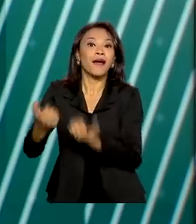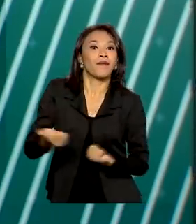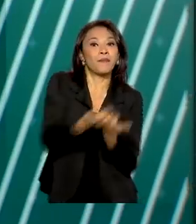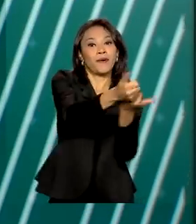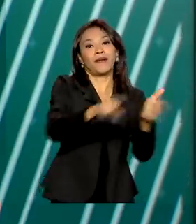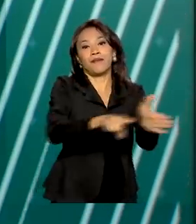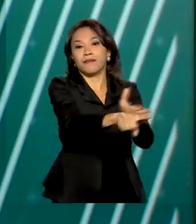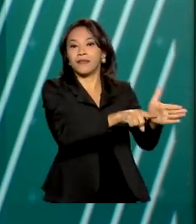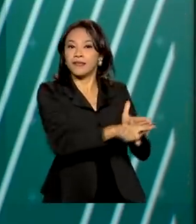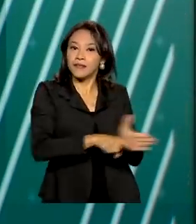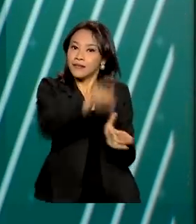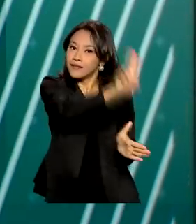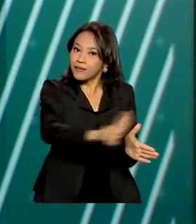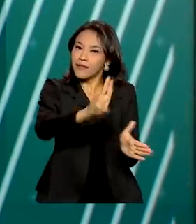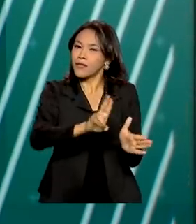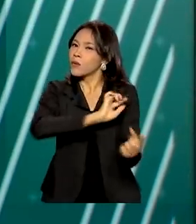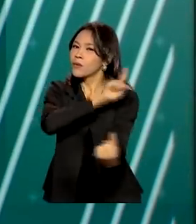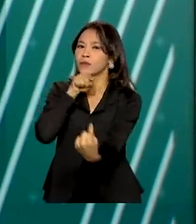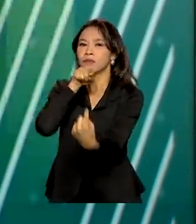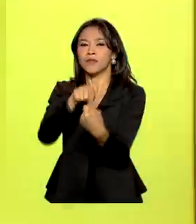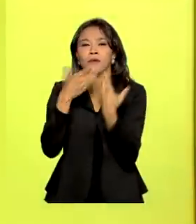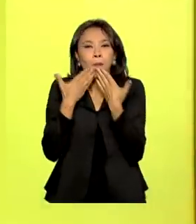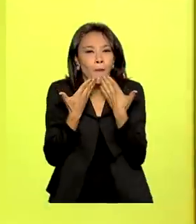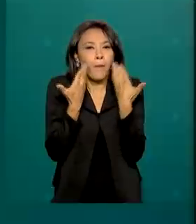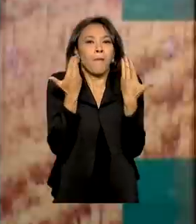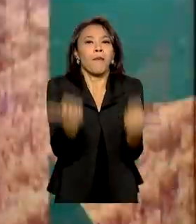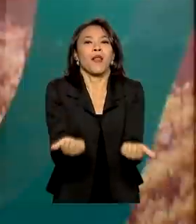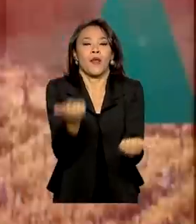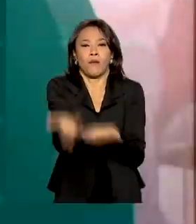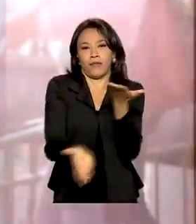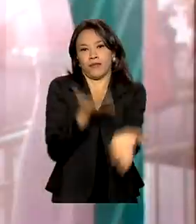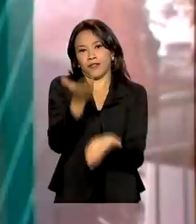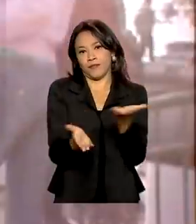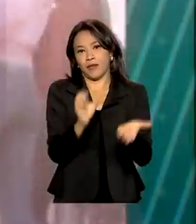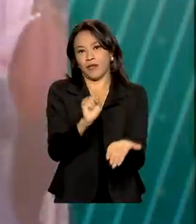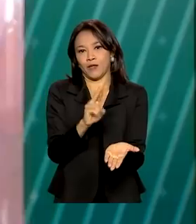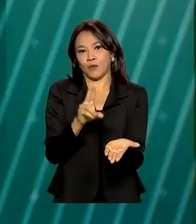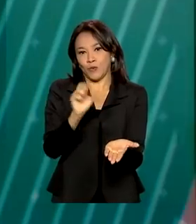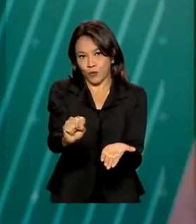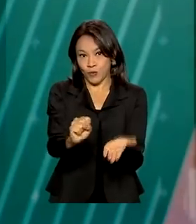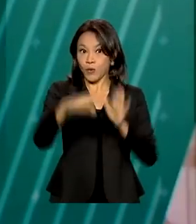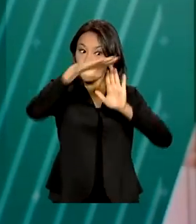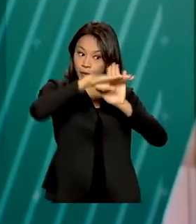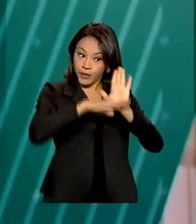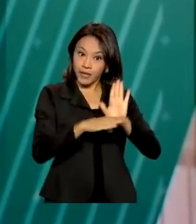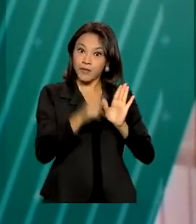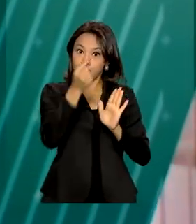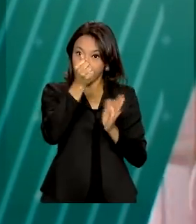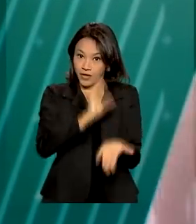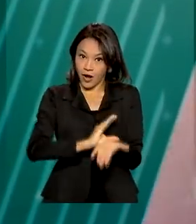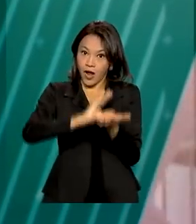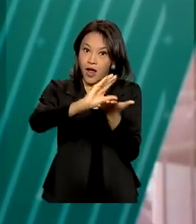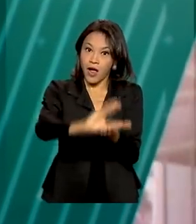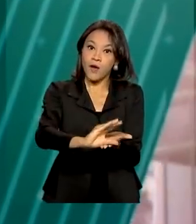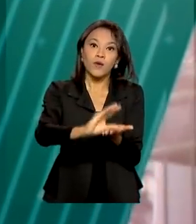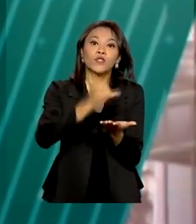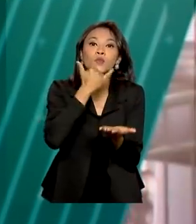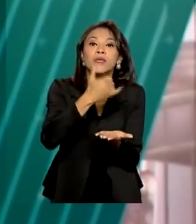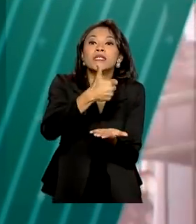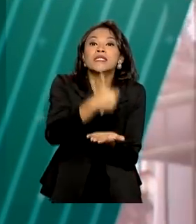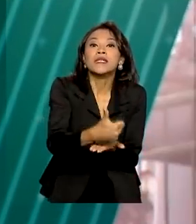voltados a melhorias no SUS. Neste ano, o PET Saúde vai custear 120 pesquisas